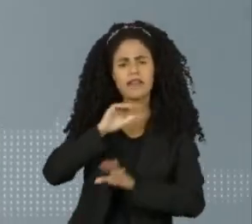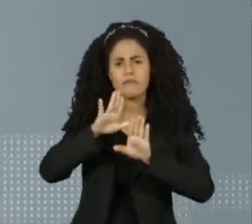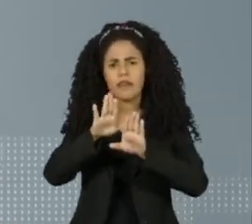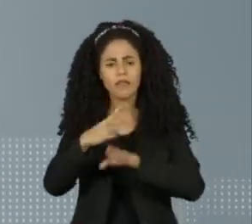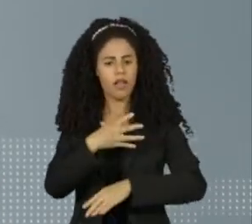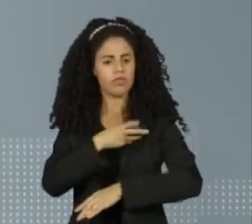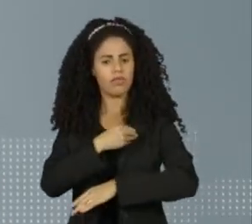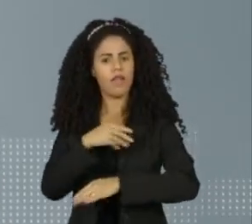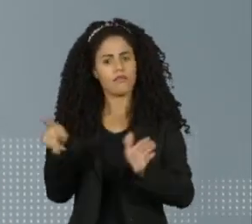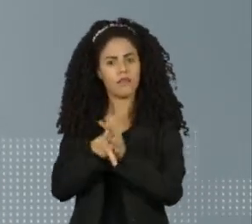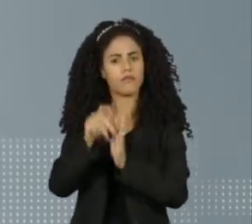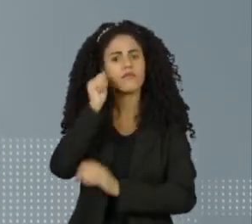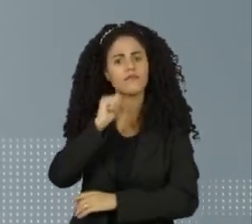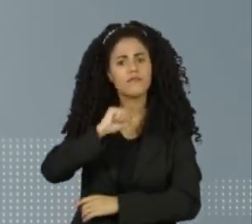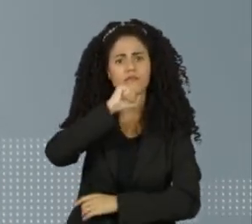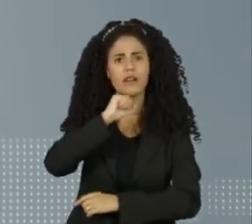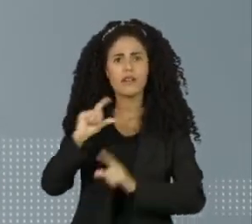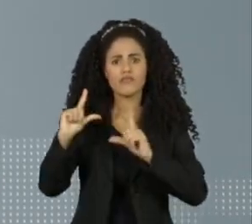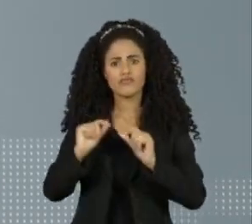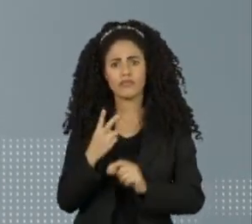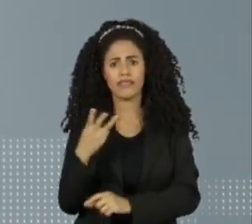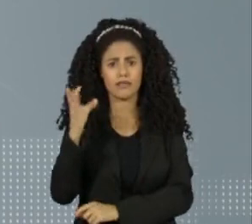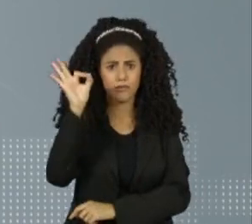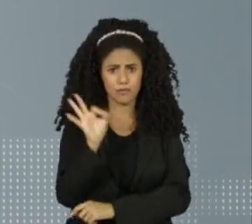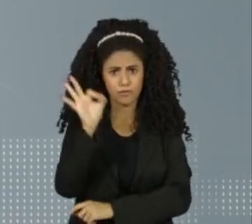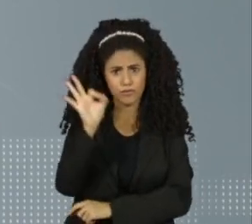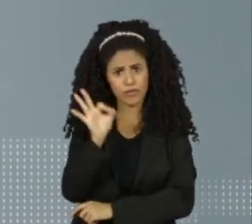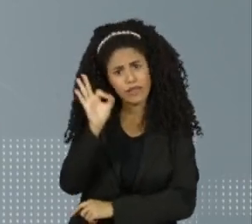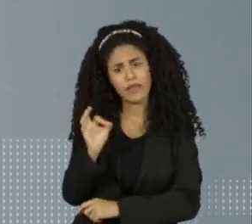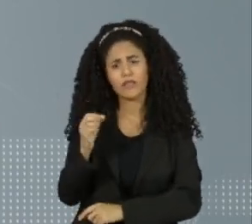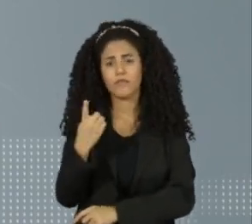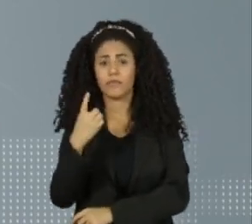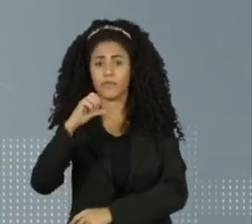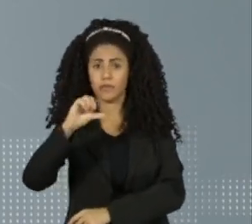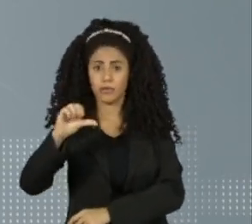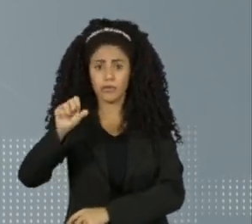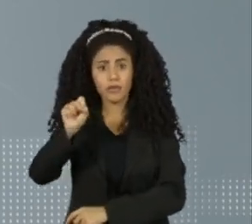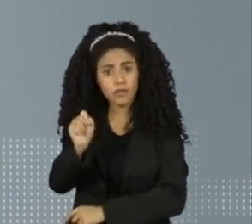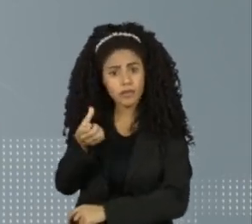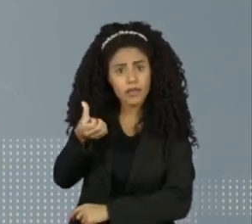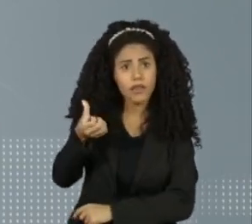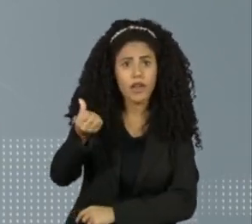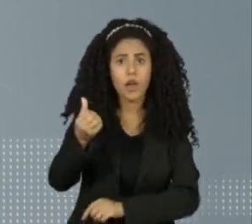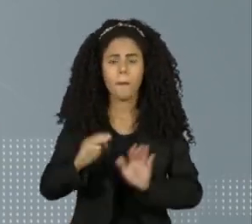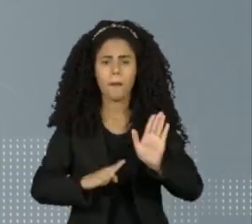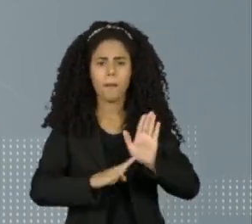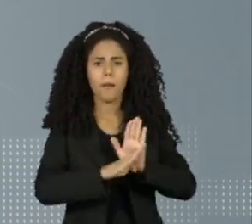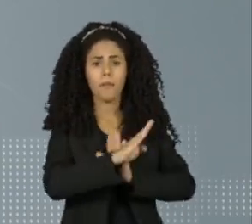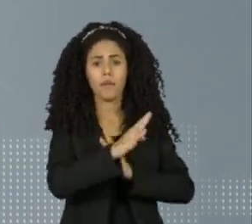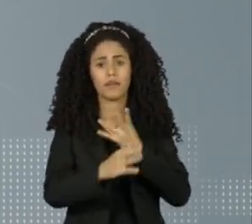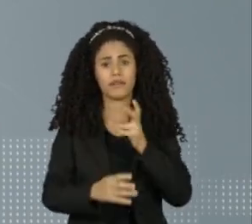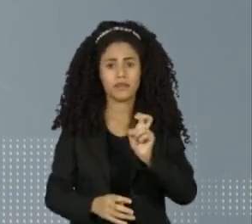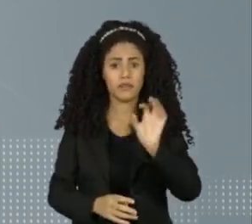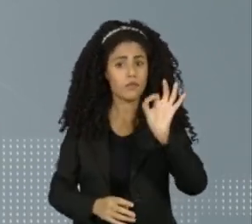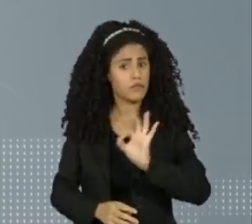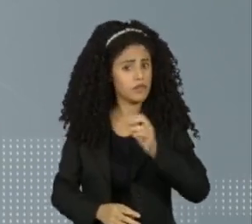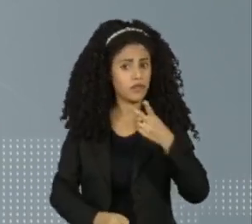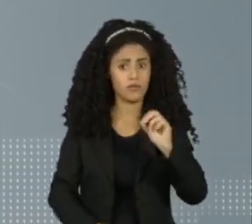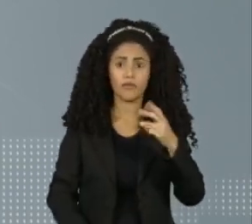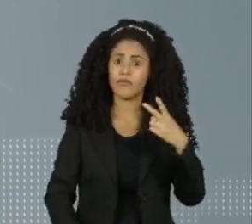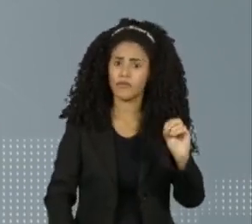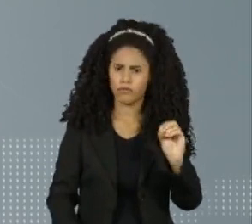aleitamento materno passou de pouco menos de 3% em 1986 para 45% em